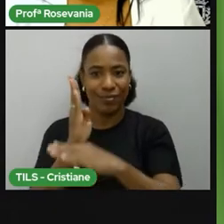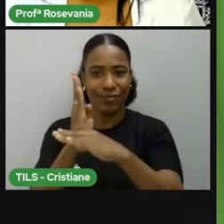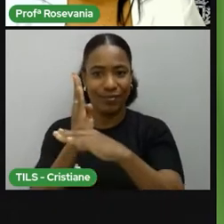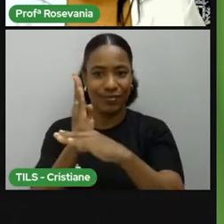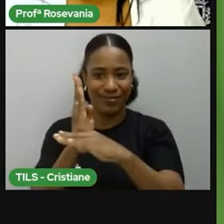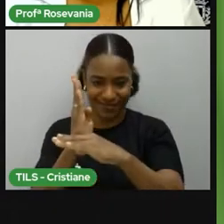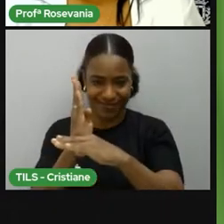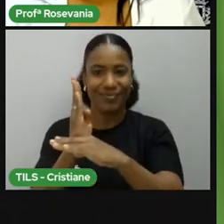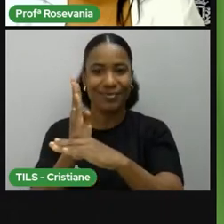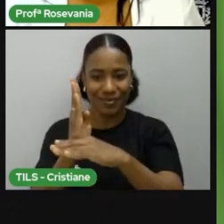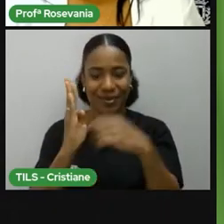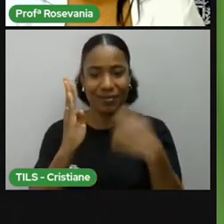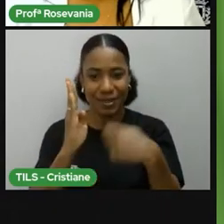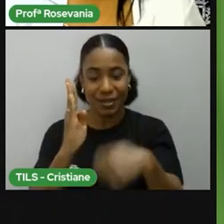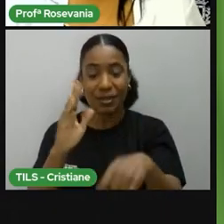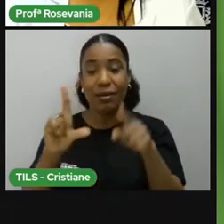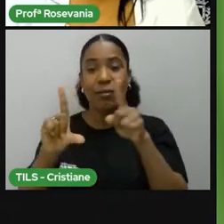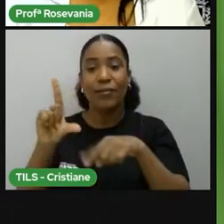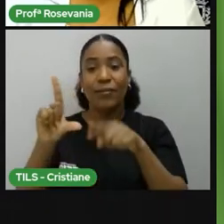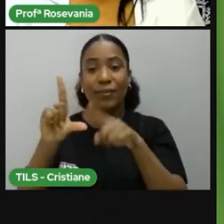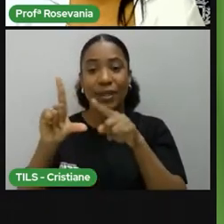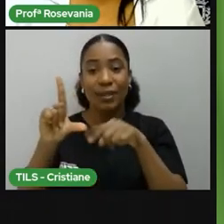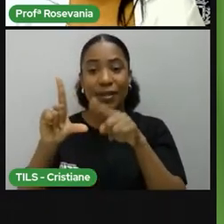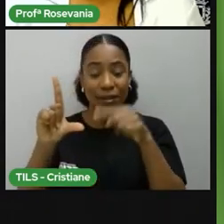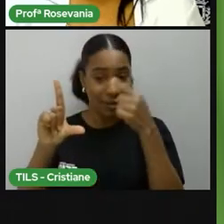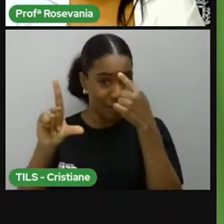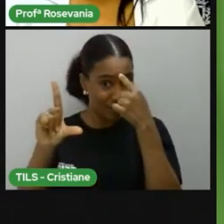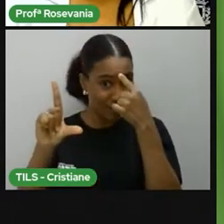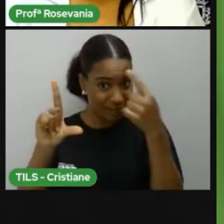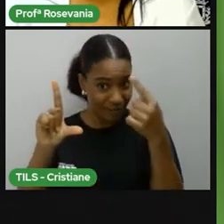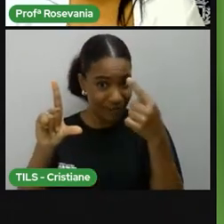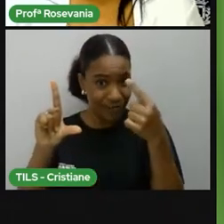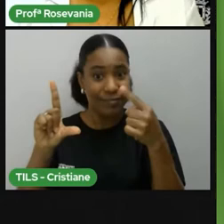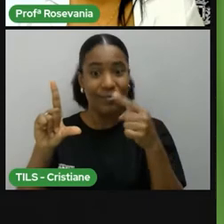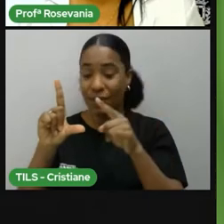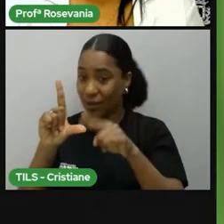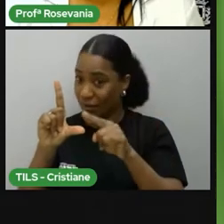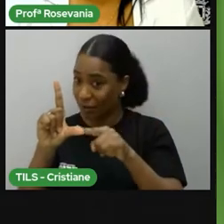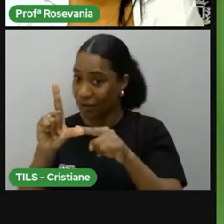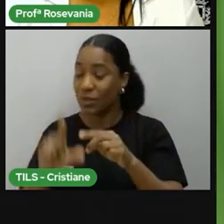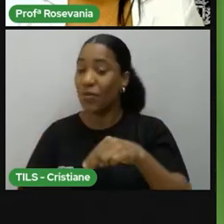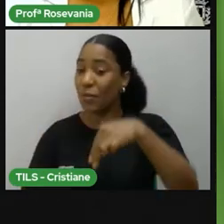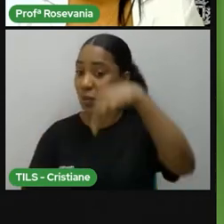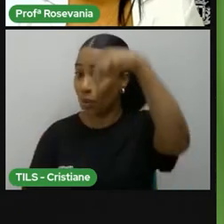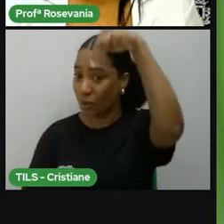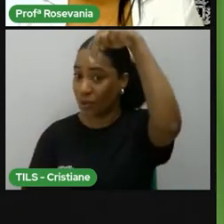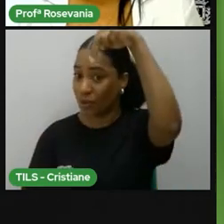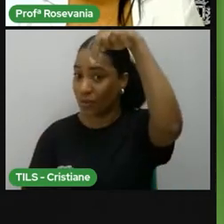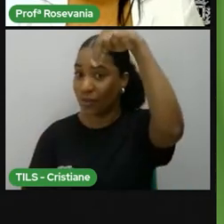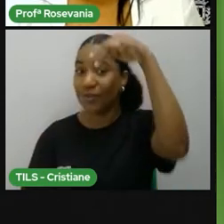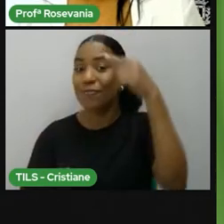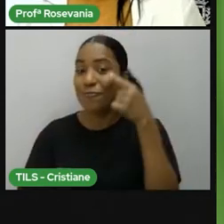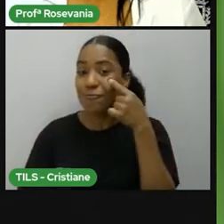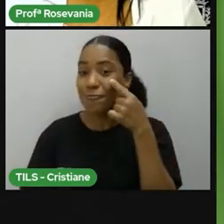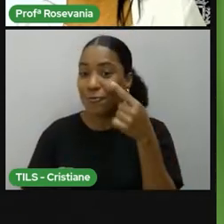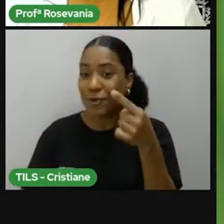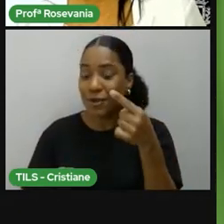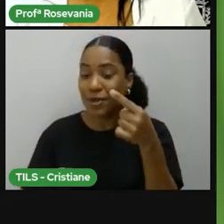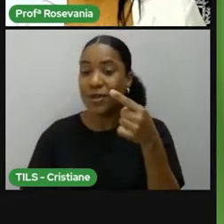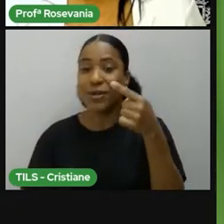letrinha. Lembra lá dos pontos cadeais? A gente usa a primeira letrinha. Se eu estou indo para o norte, aí digamos que aqui seja, né,